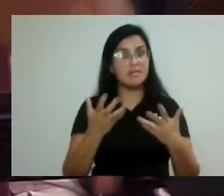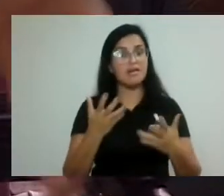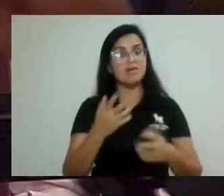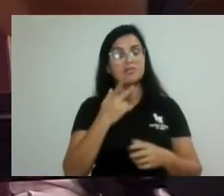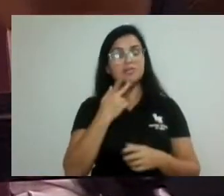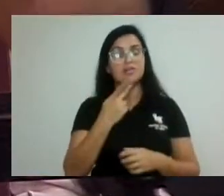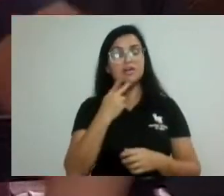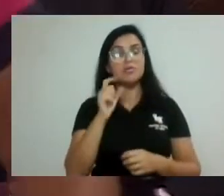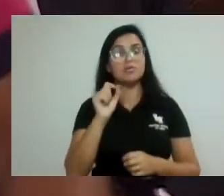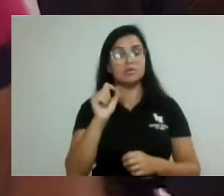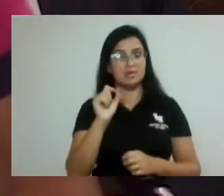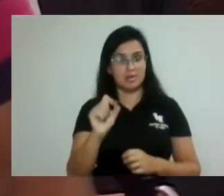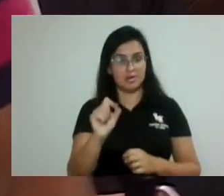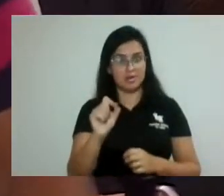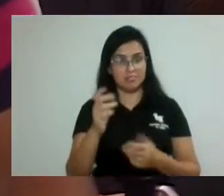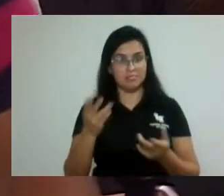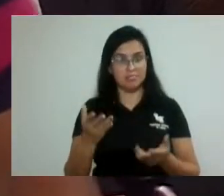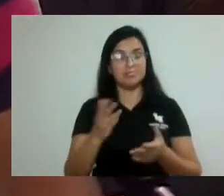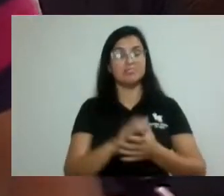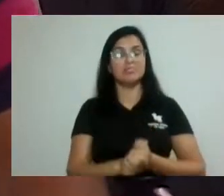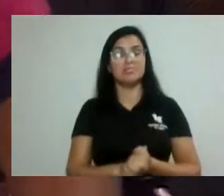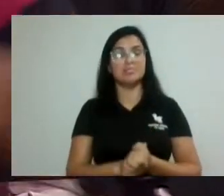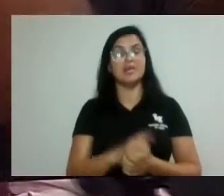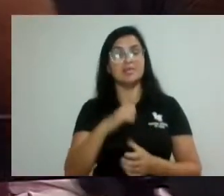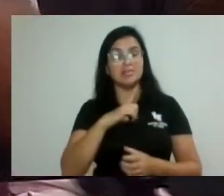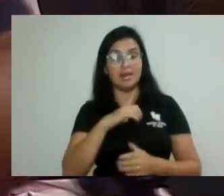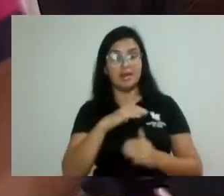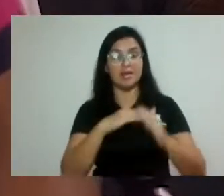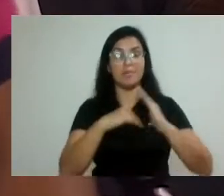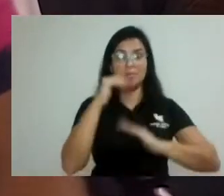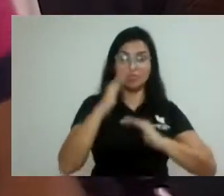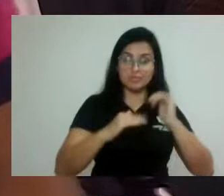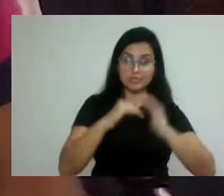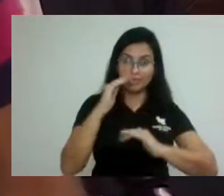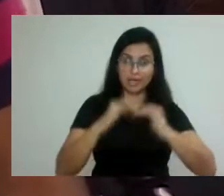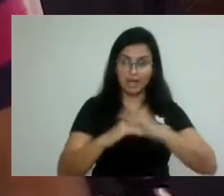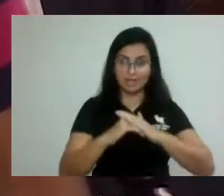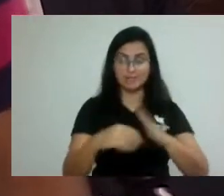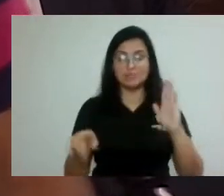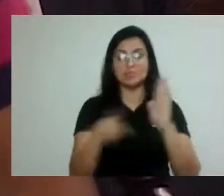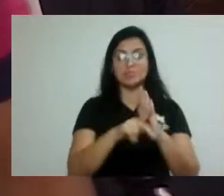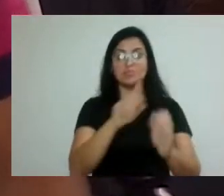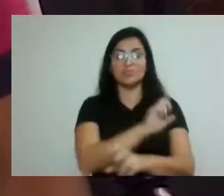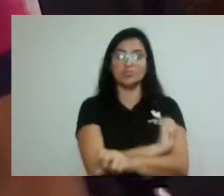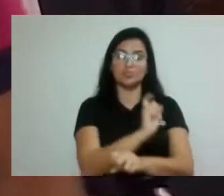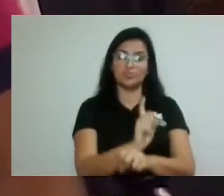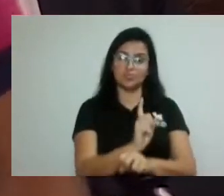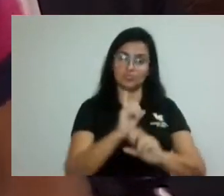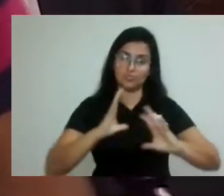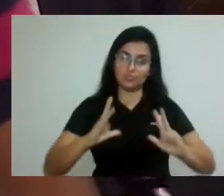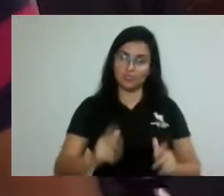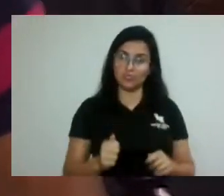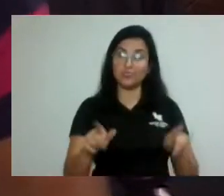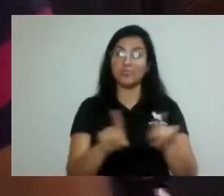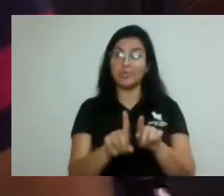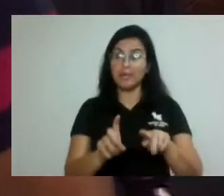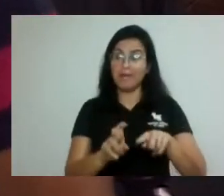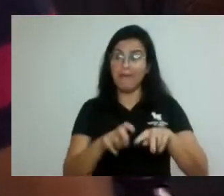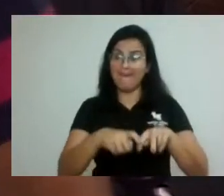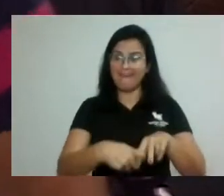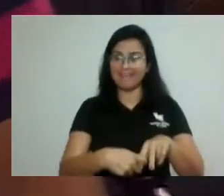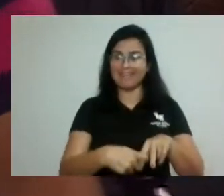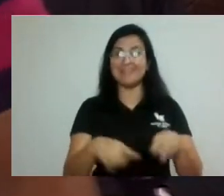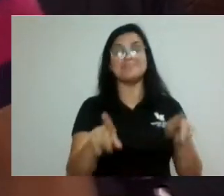os acautelados também estão fazendo um ótimo trabalho lá agora, reforçando a limpeza da nossa cidade. Na hora de criticar, a gente tem que